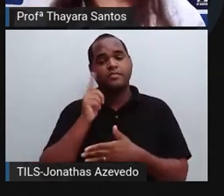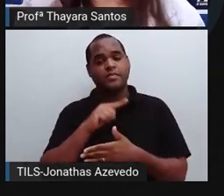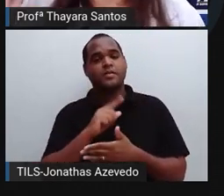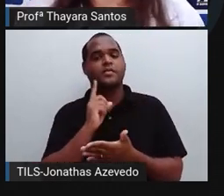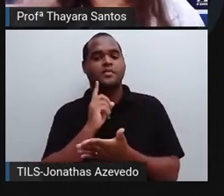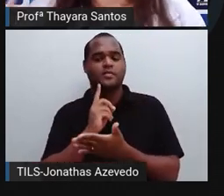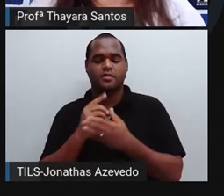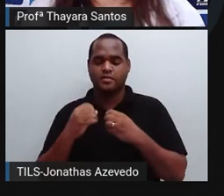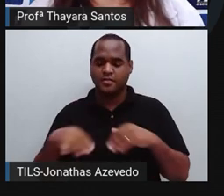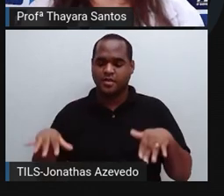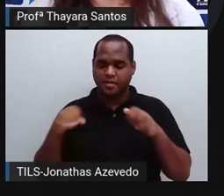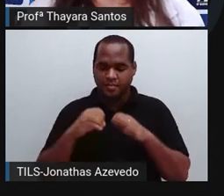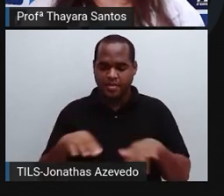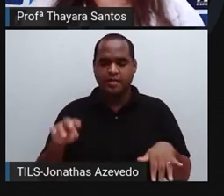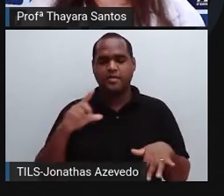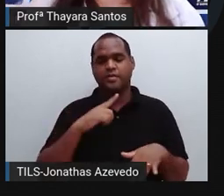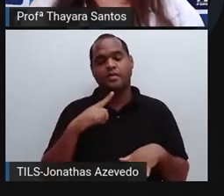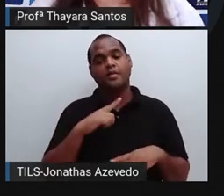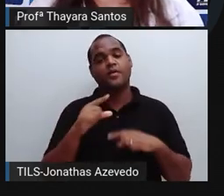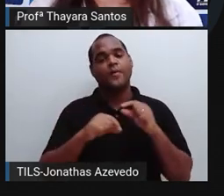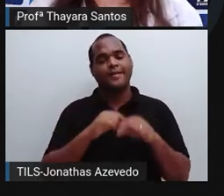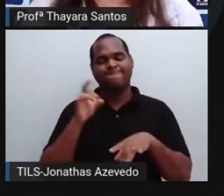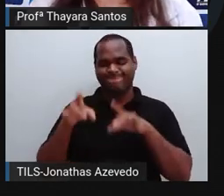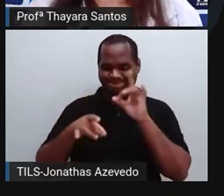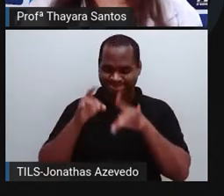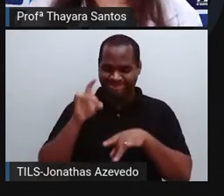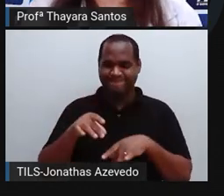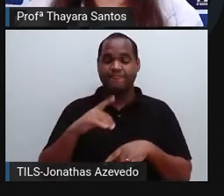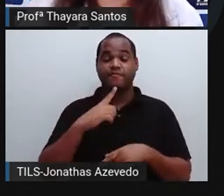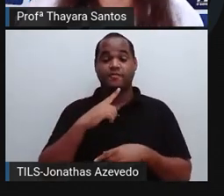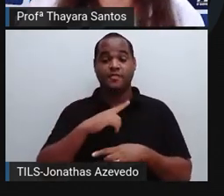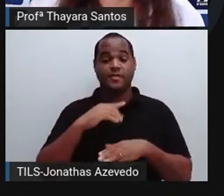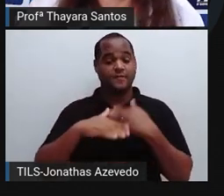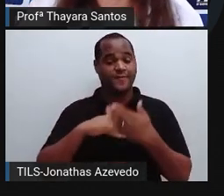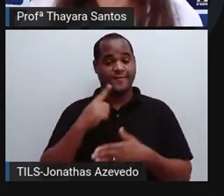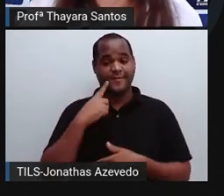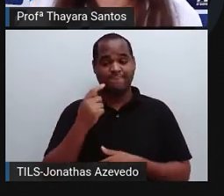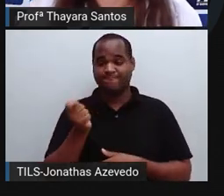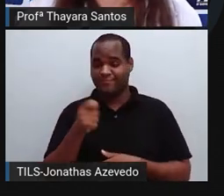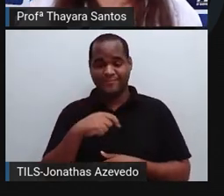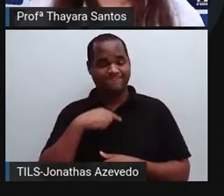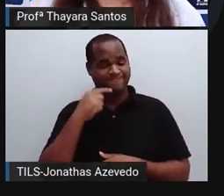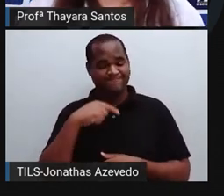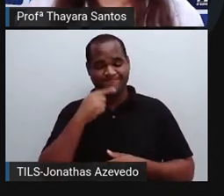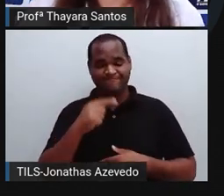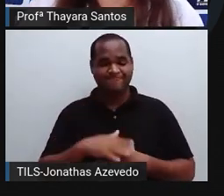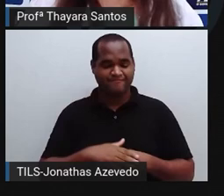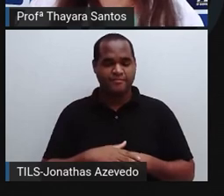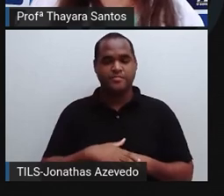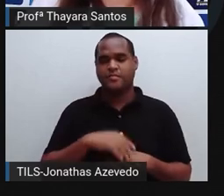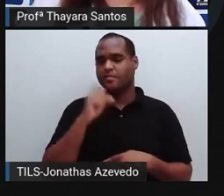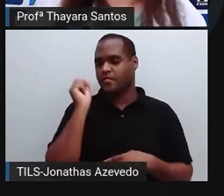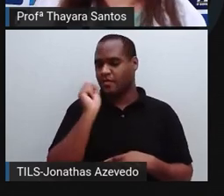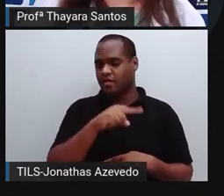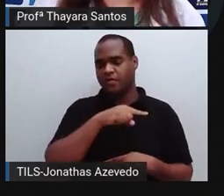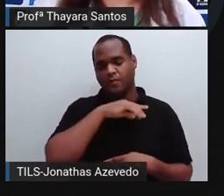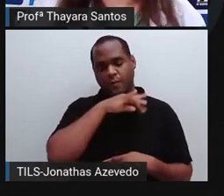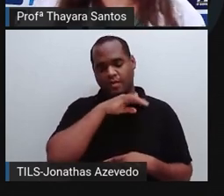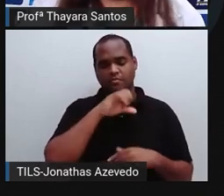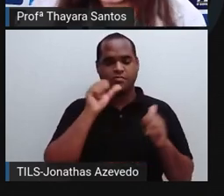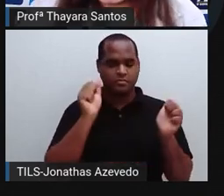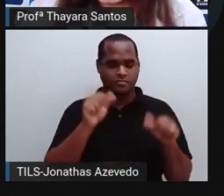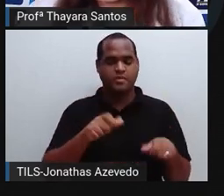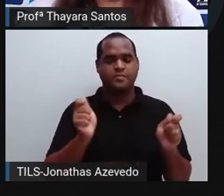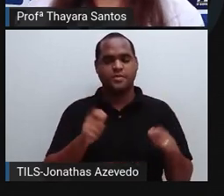gastando do jeito que a gente vem gastando e poluindo do jeito que a gente vem poluindo, a gente não vai ter mais esse recurso. E vai ser muito ruim quando isso acontecer.